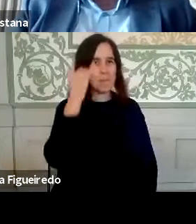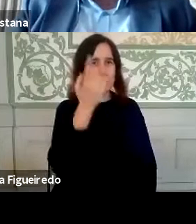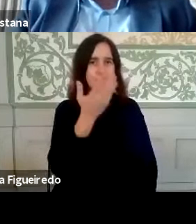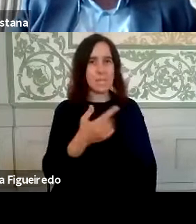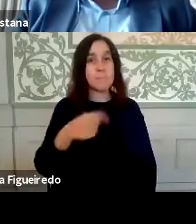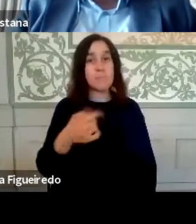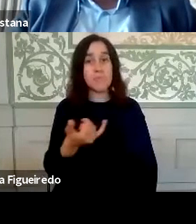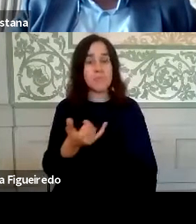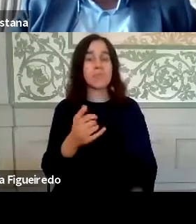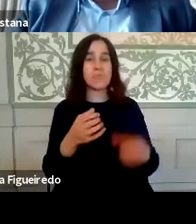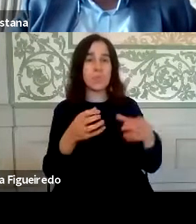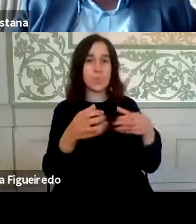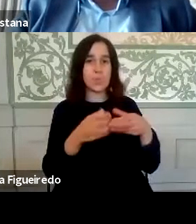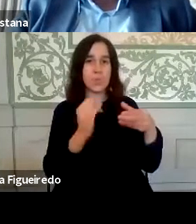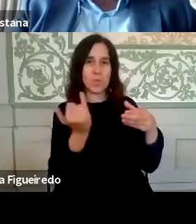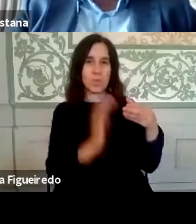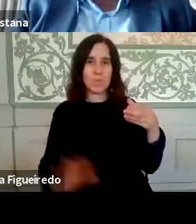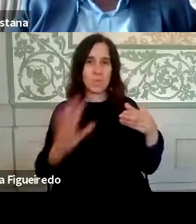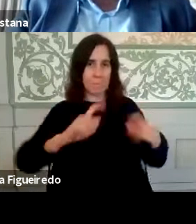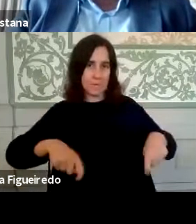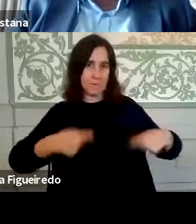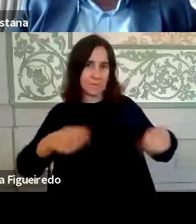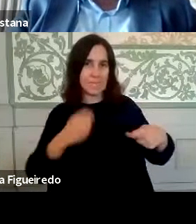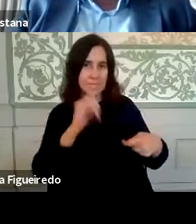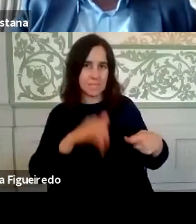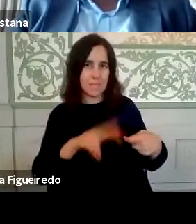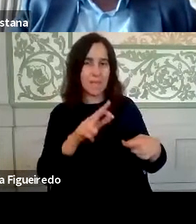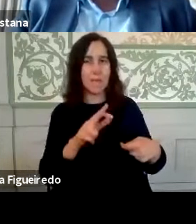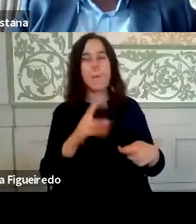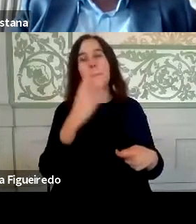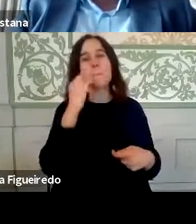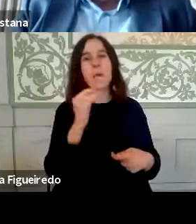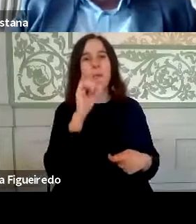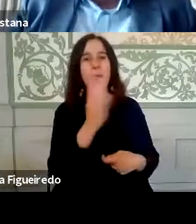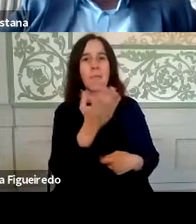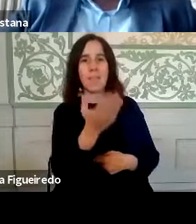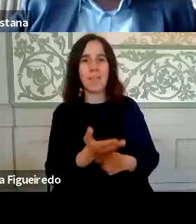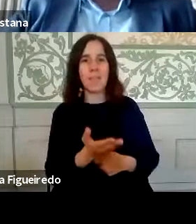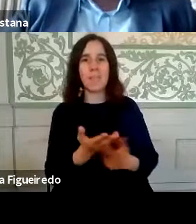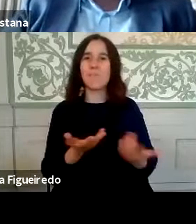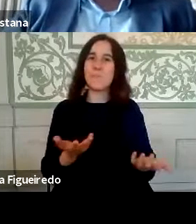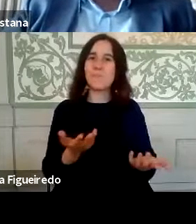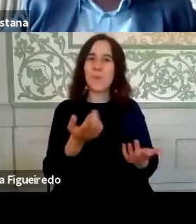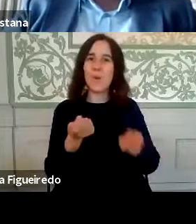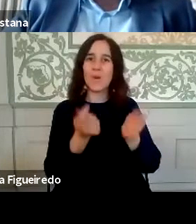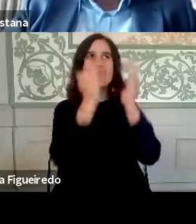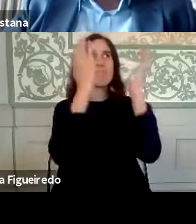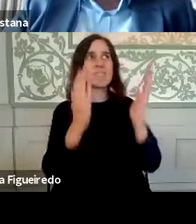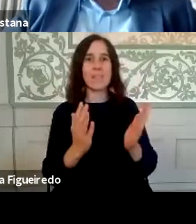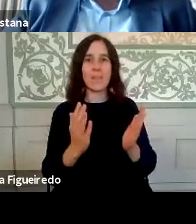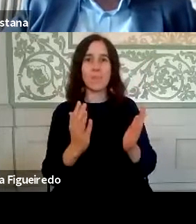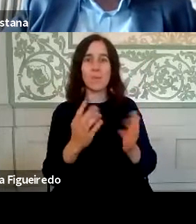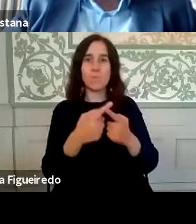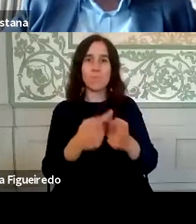que é vice-presidente do Instituto Nacional para a Reabilitação e que é, penso eu, enfim, uma organização claramente